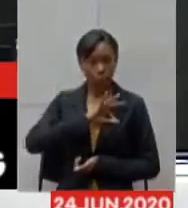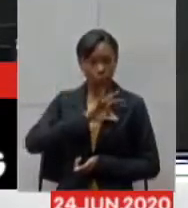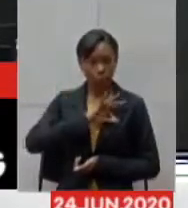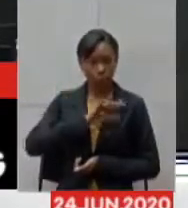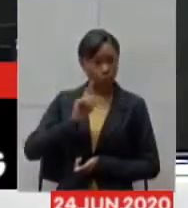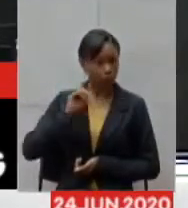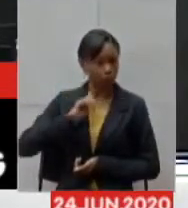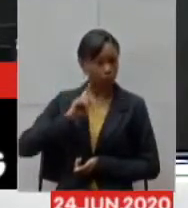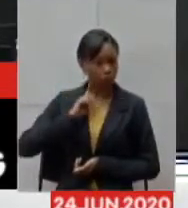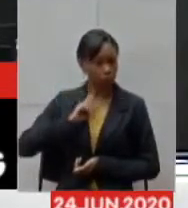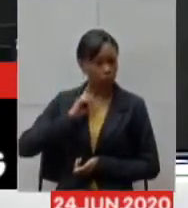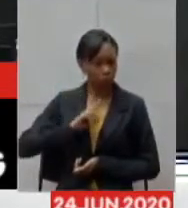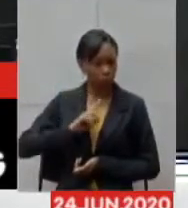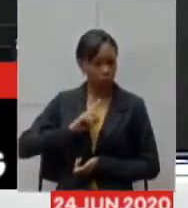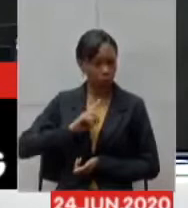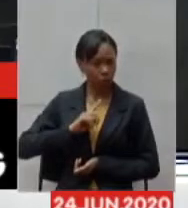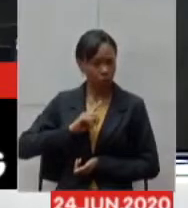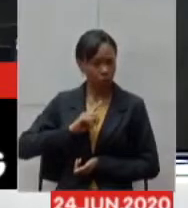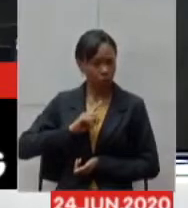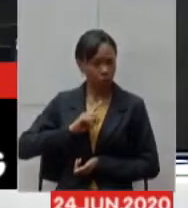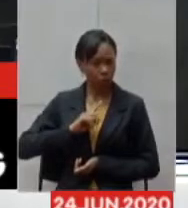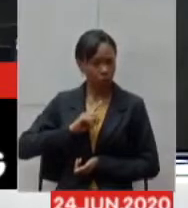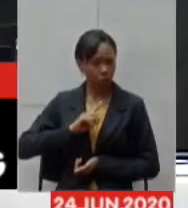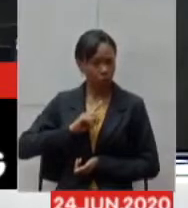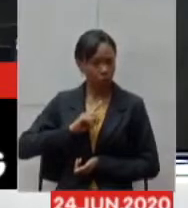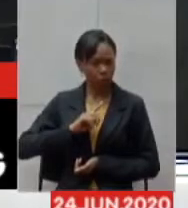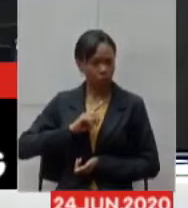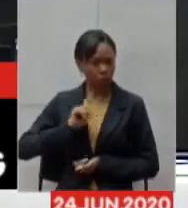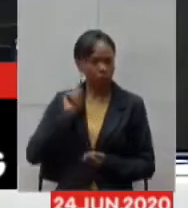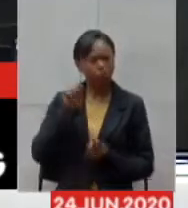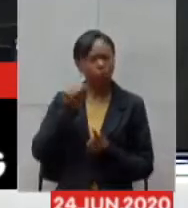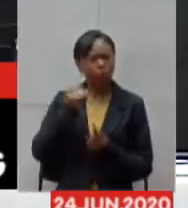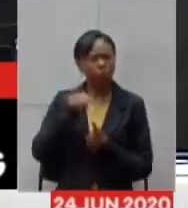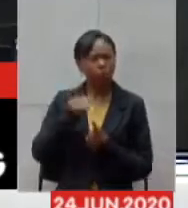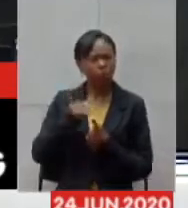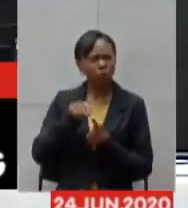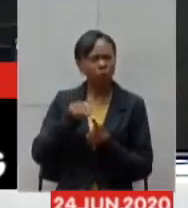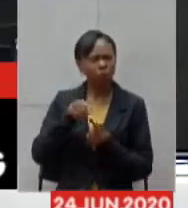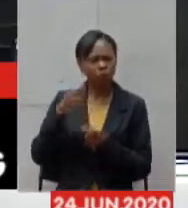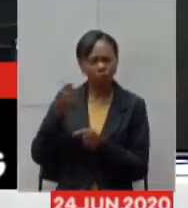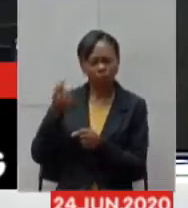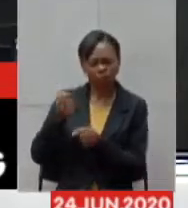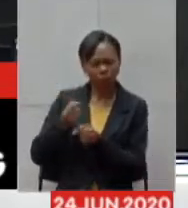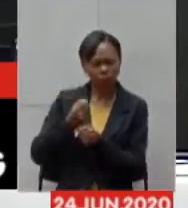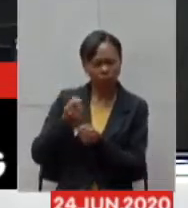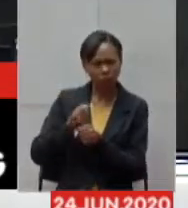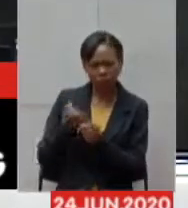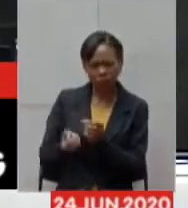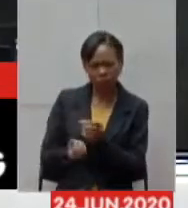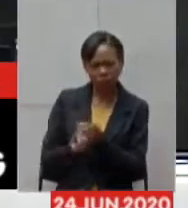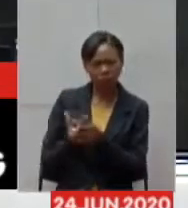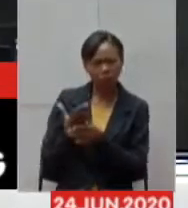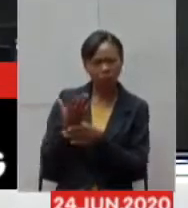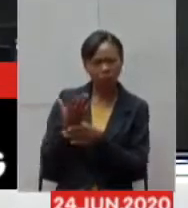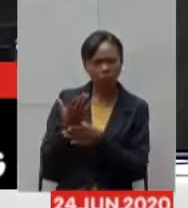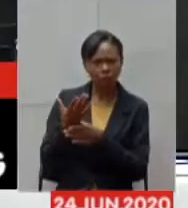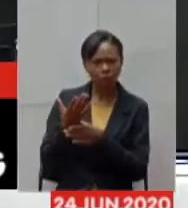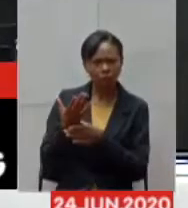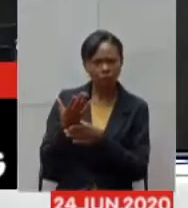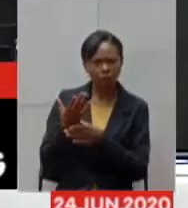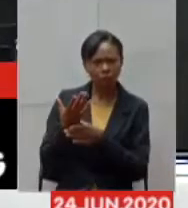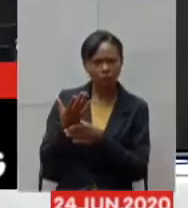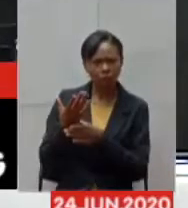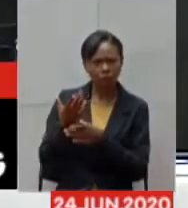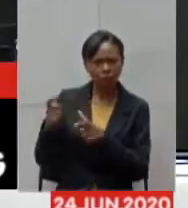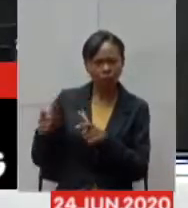para montar e e dirigir toda a operação do